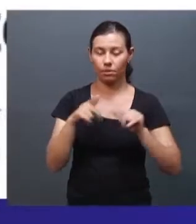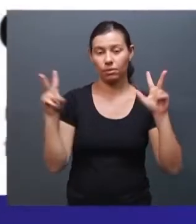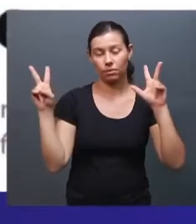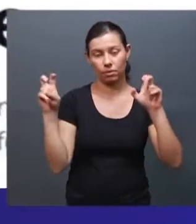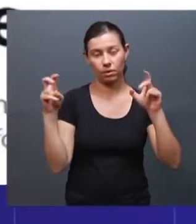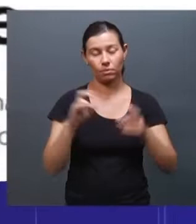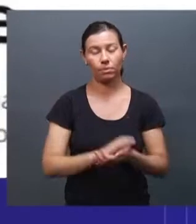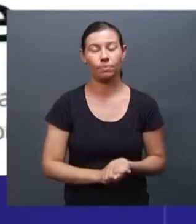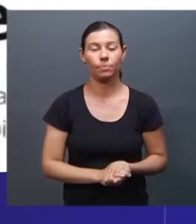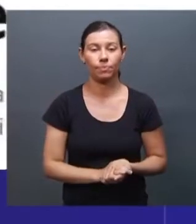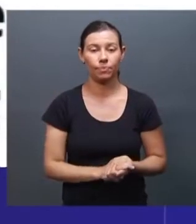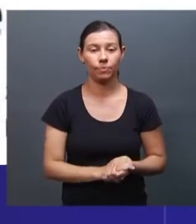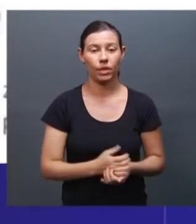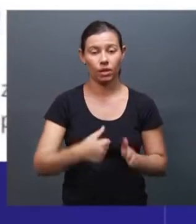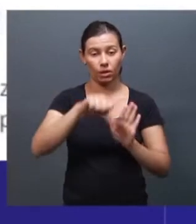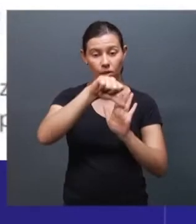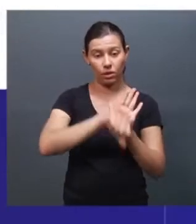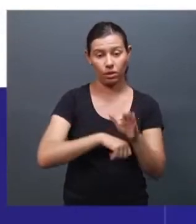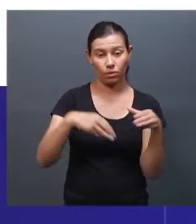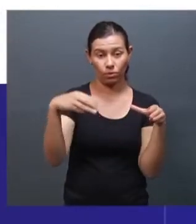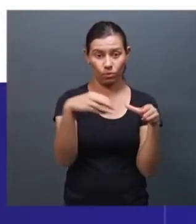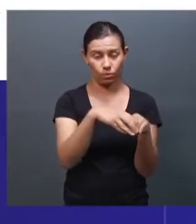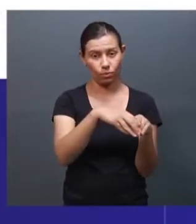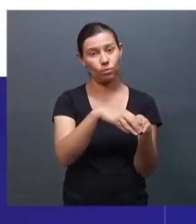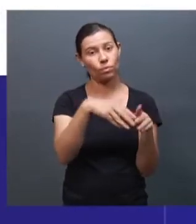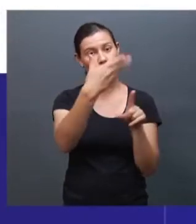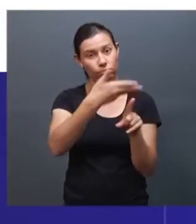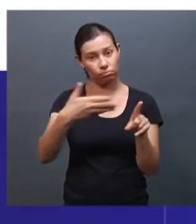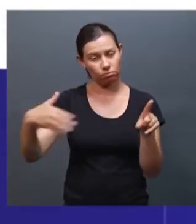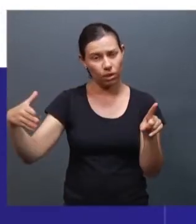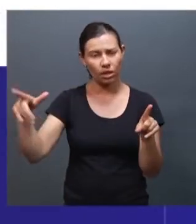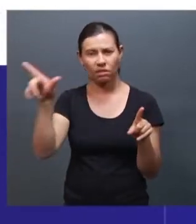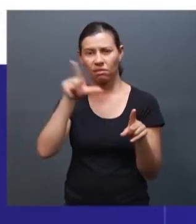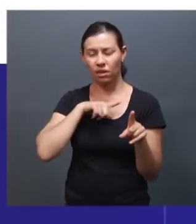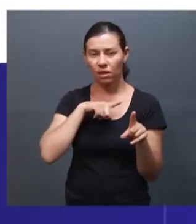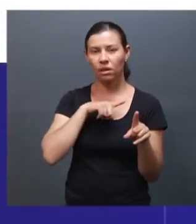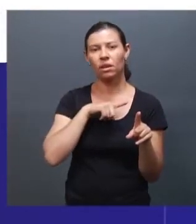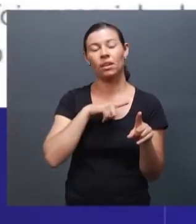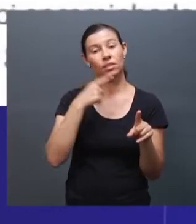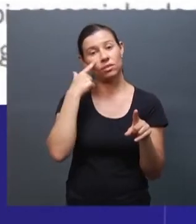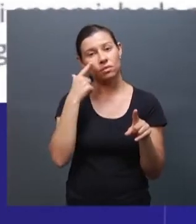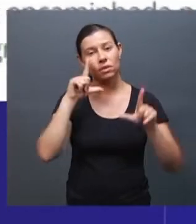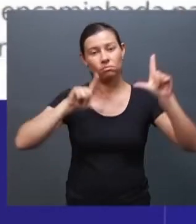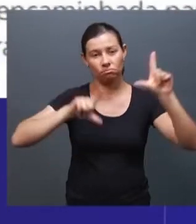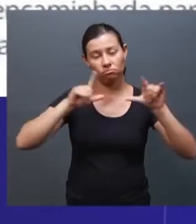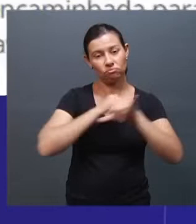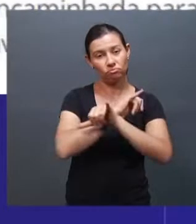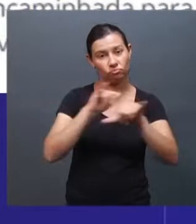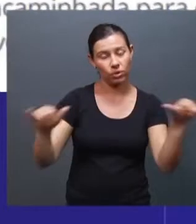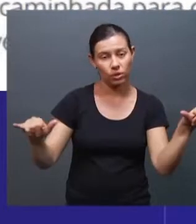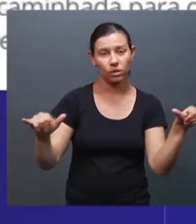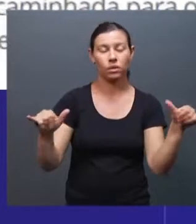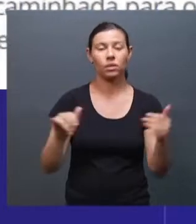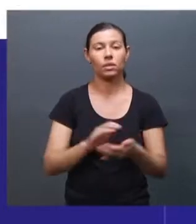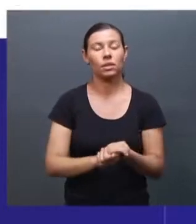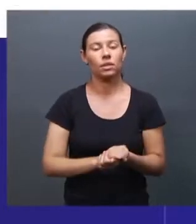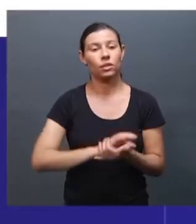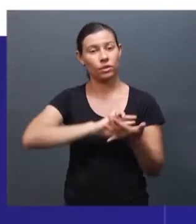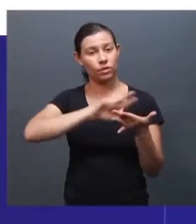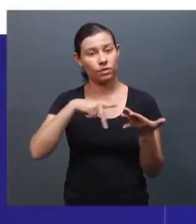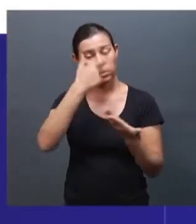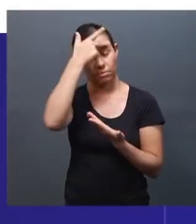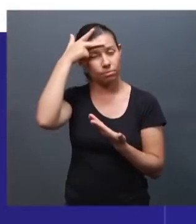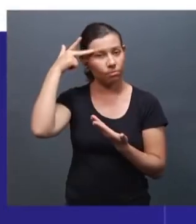Os crimes contra LGBTs não param de aparecer nos noticiários. O tempo todo, várias pessoas